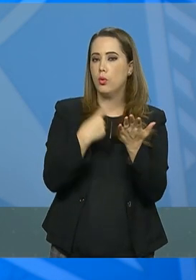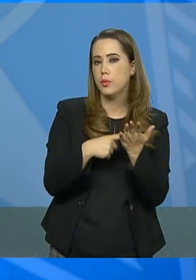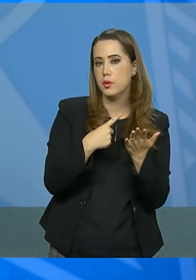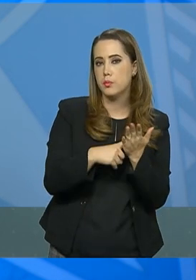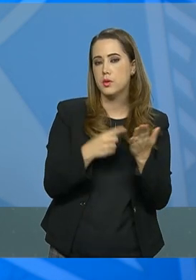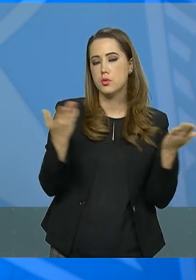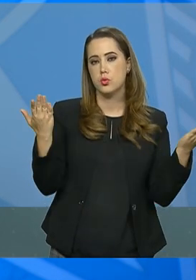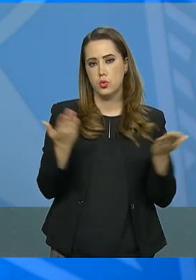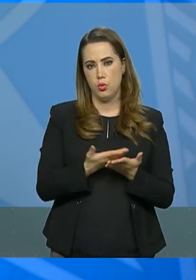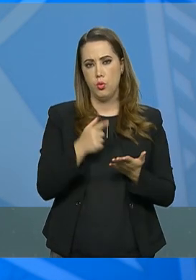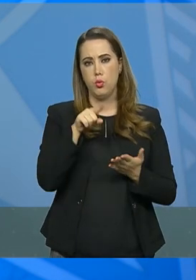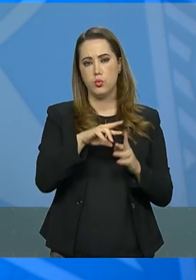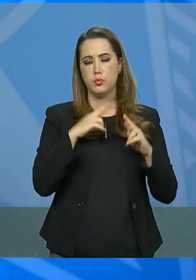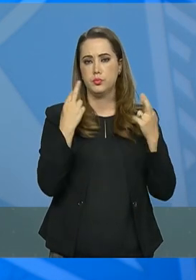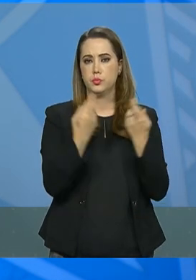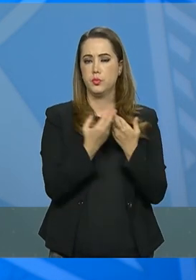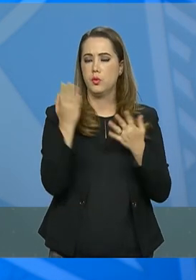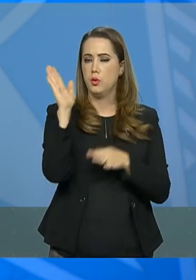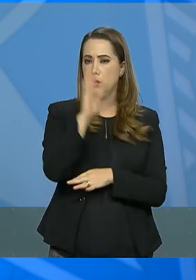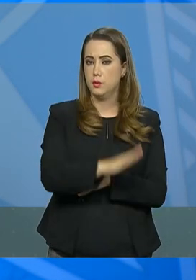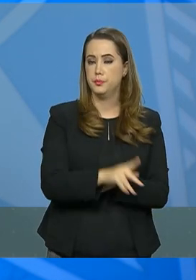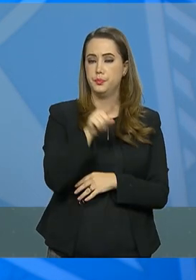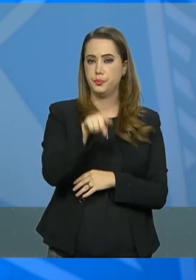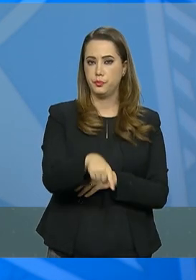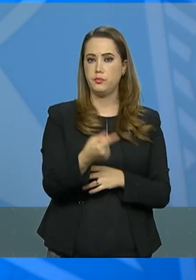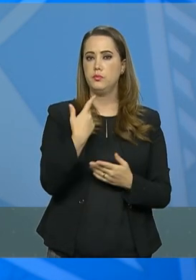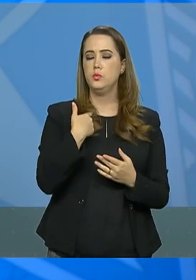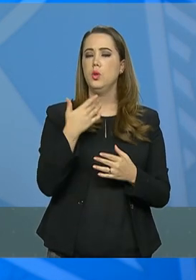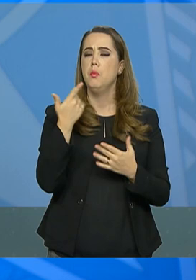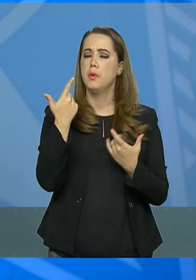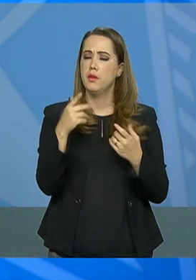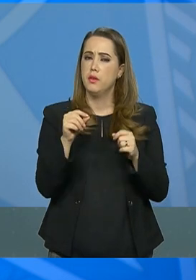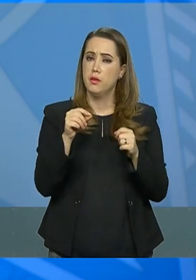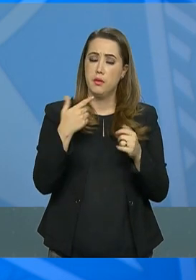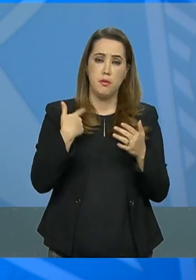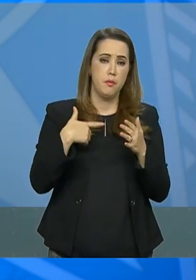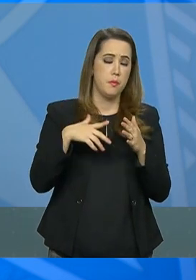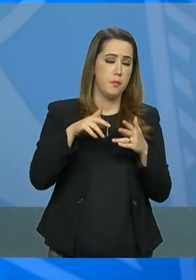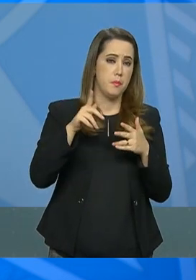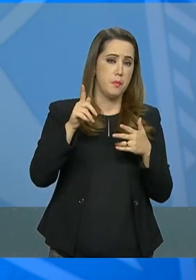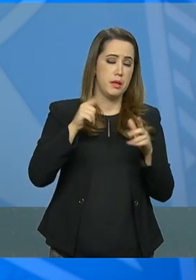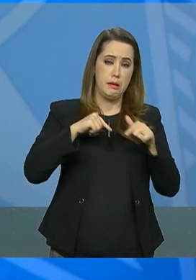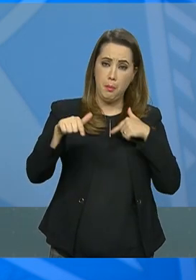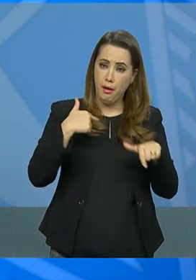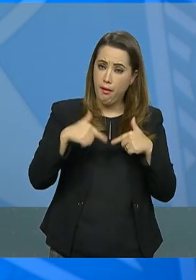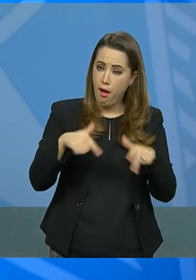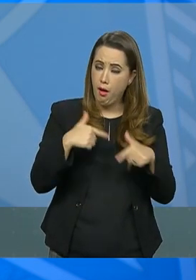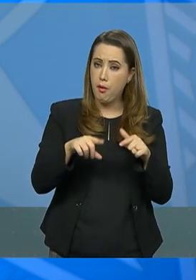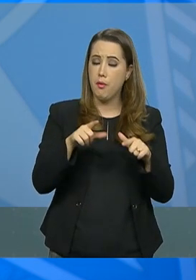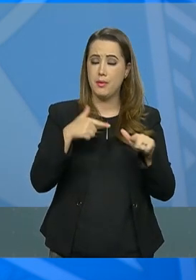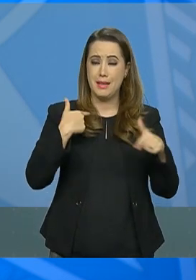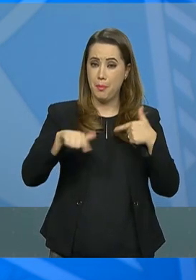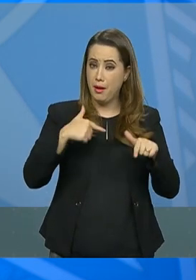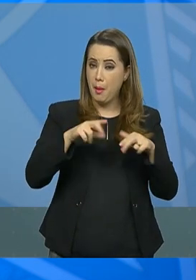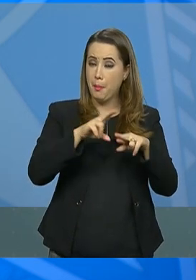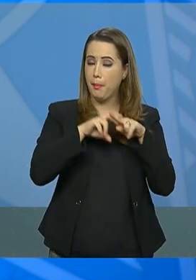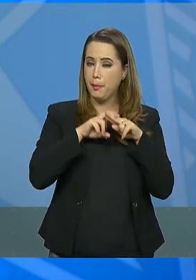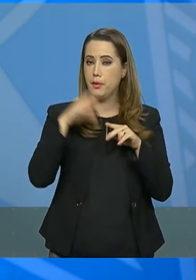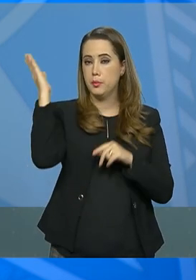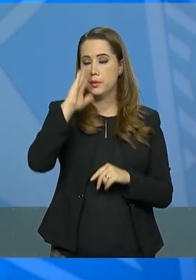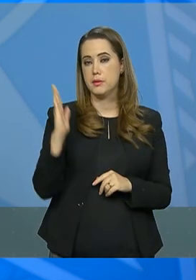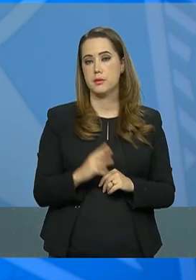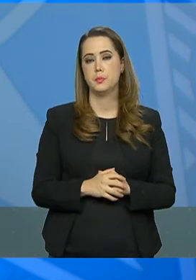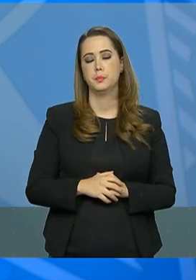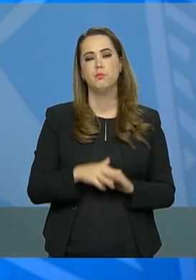na sessão de agora, à tarde, para legislar a favor do Brasil. A